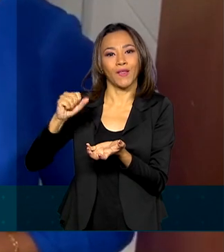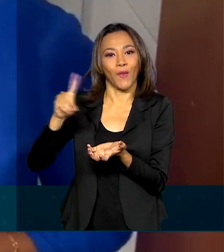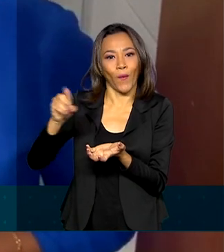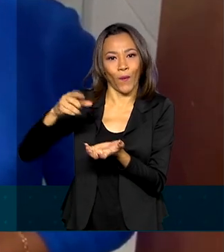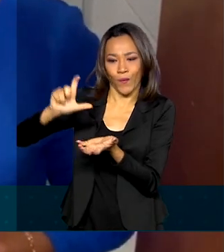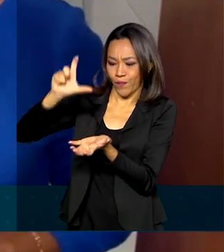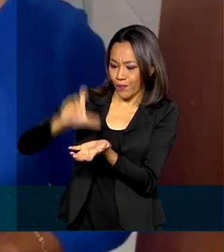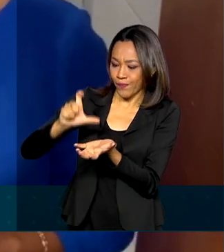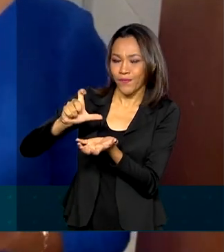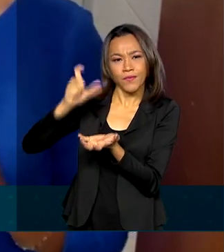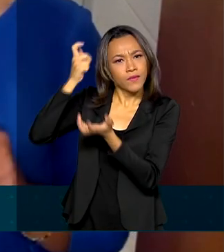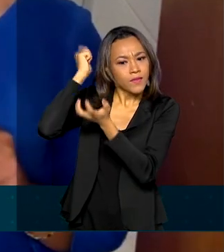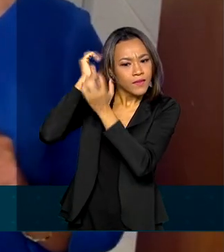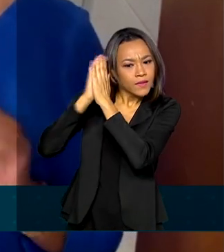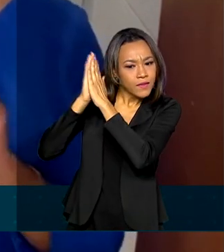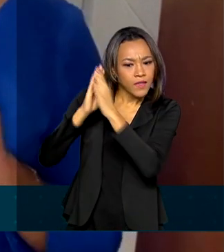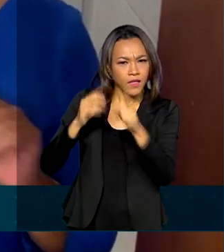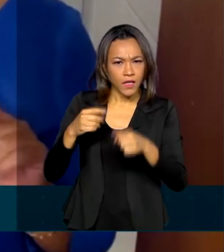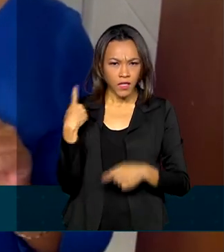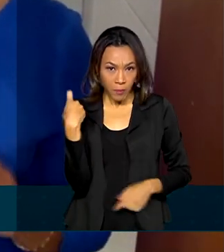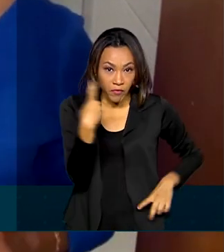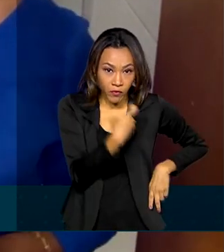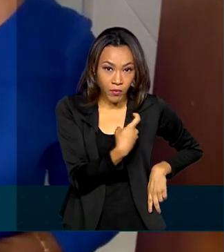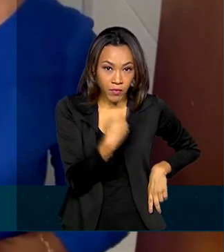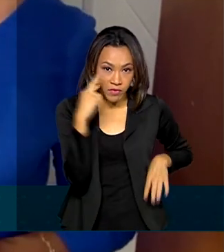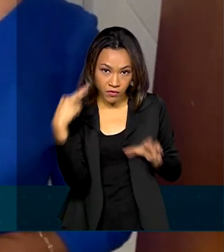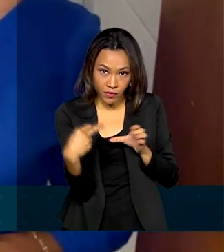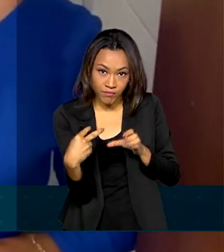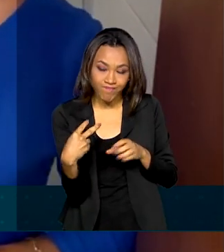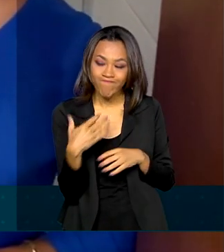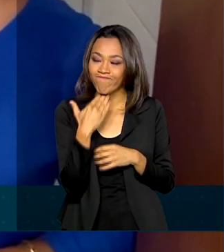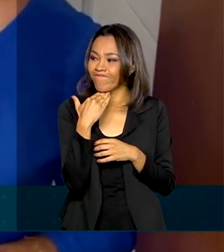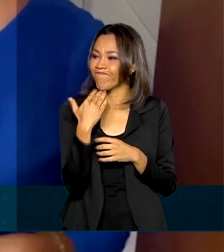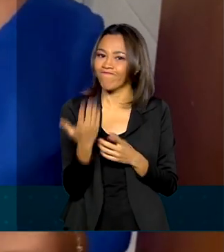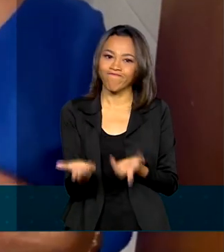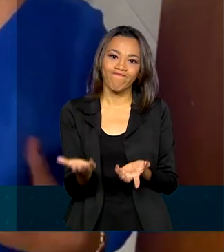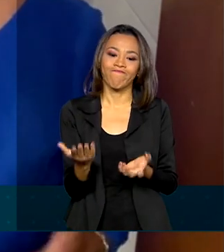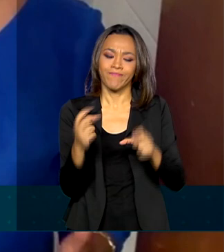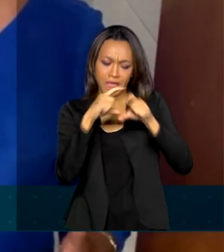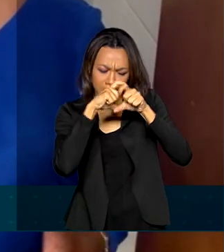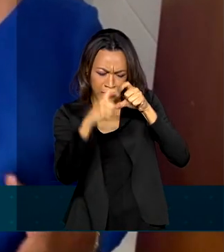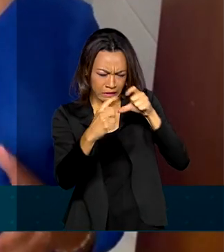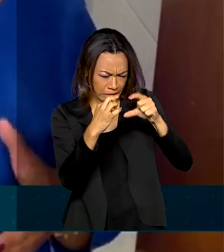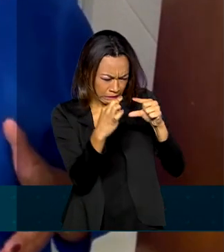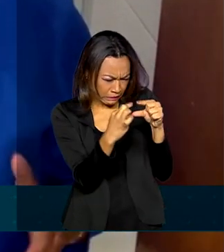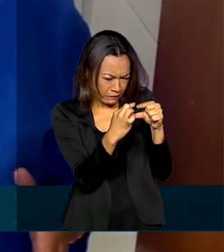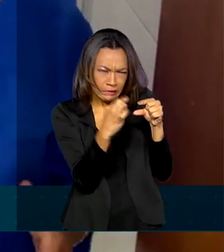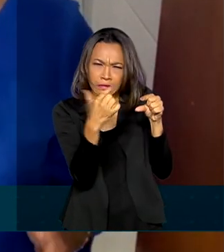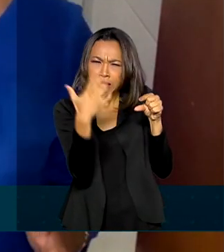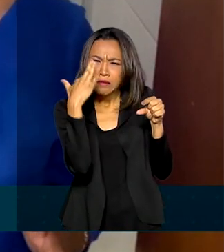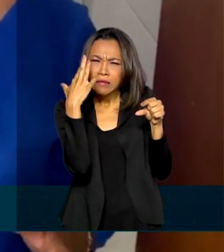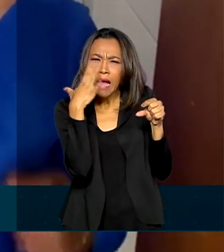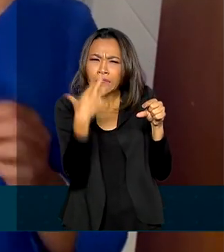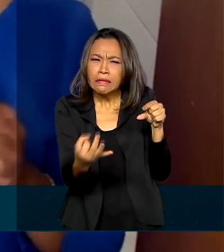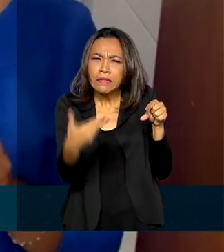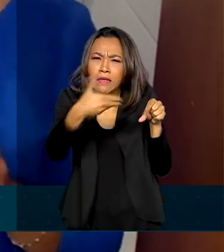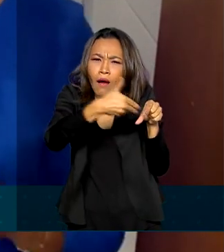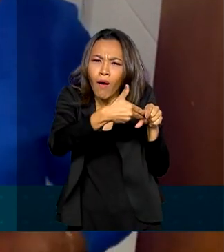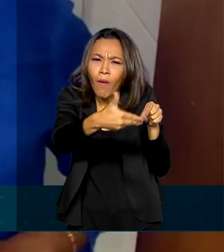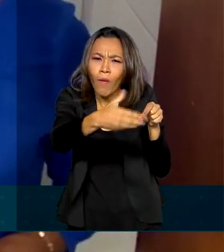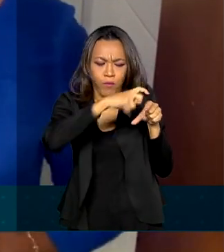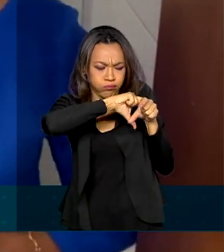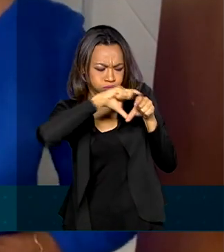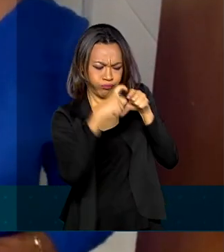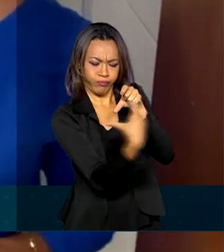Imagino que esse aqui do perfume também não. E é mesmo muito difícil a gente prestar atenção nos